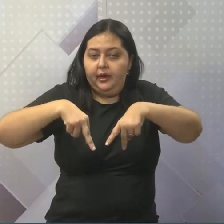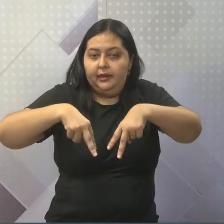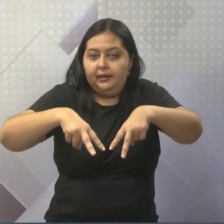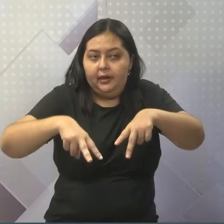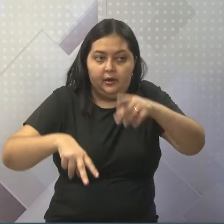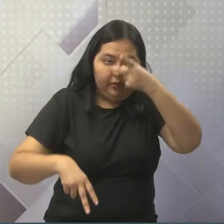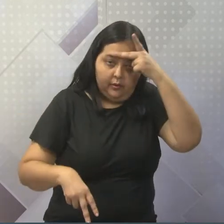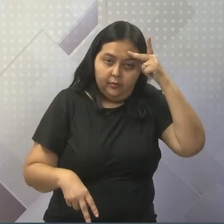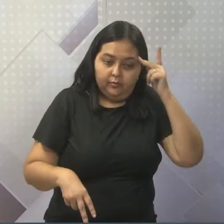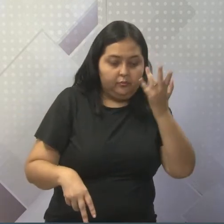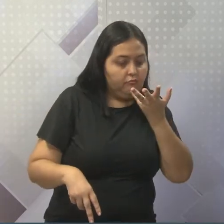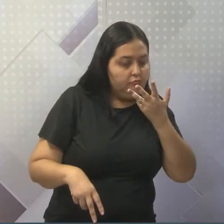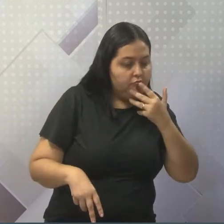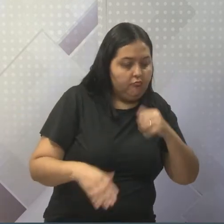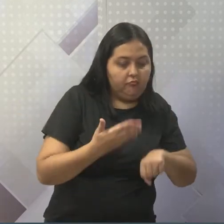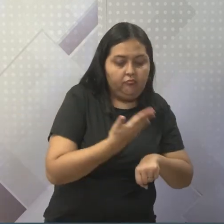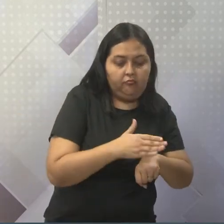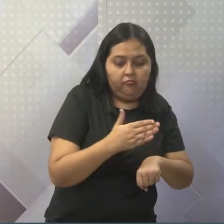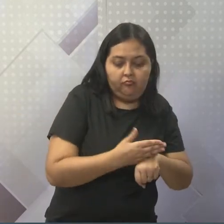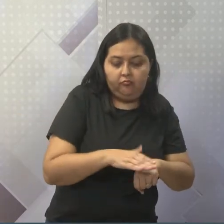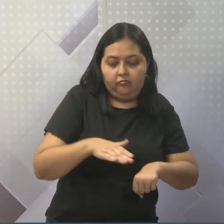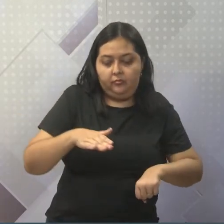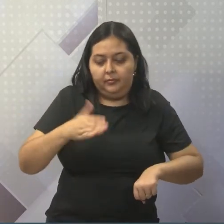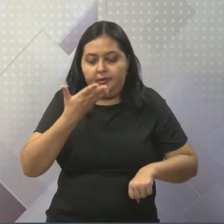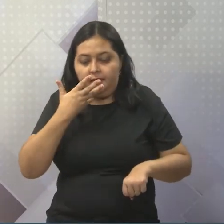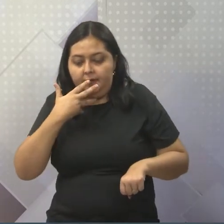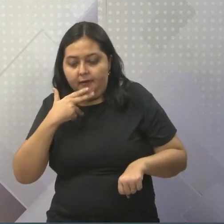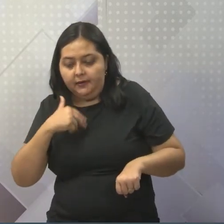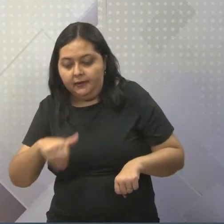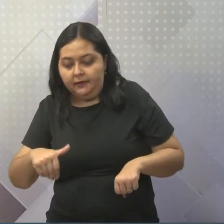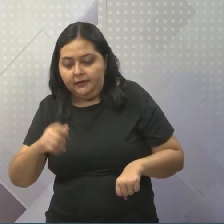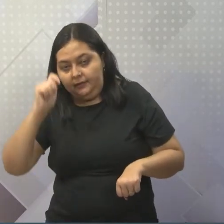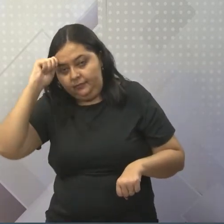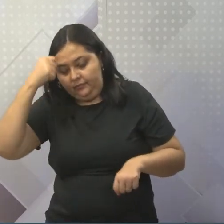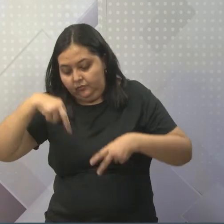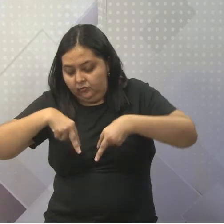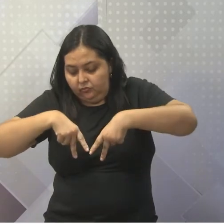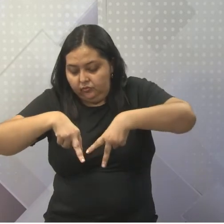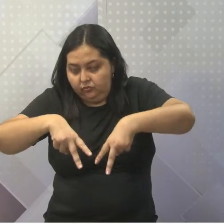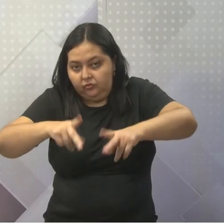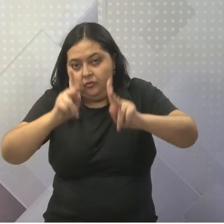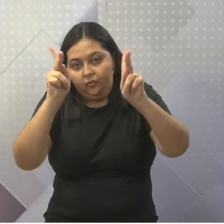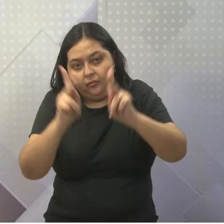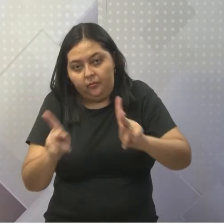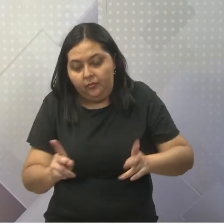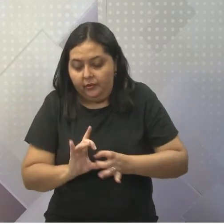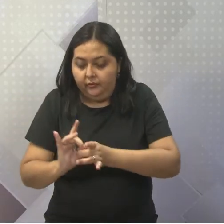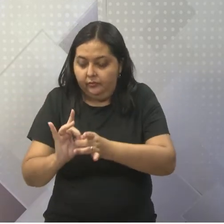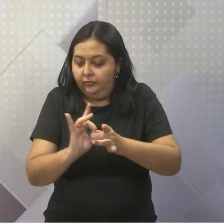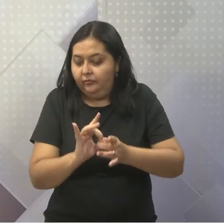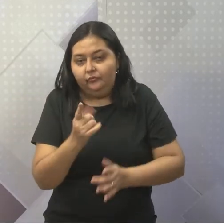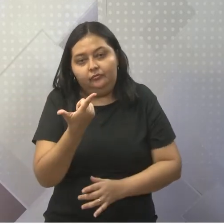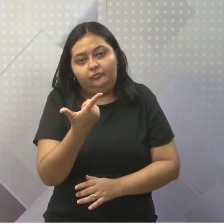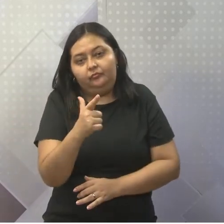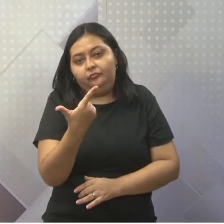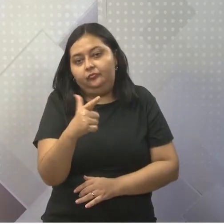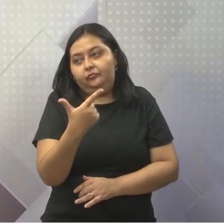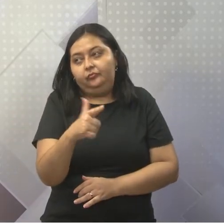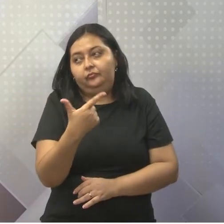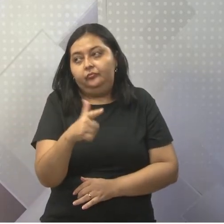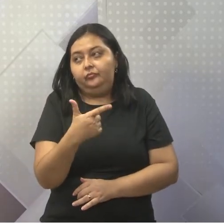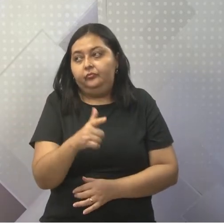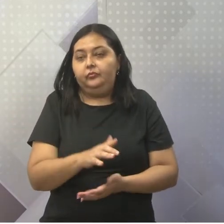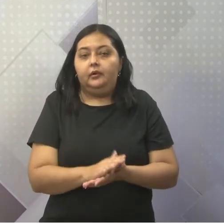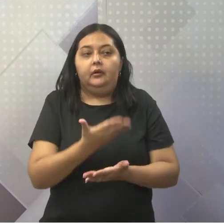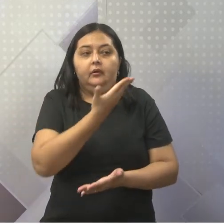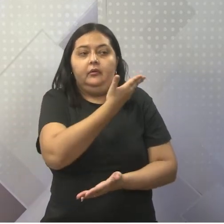com outra criança branca em paz, em harmonia. E aqui temos a imagem de